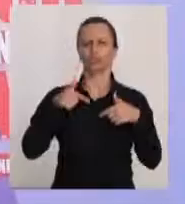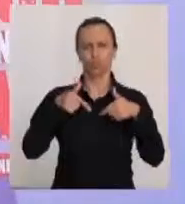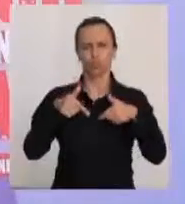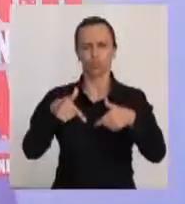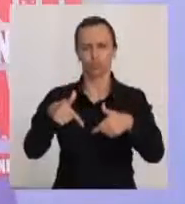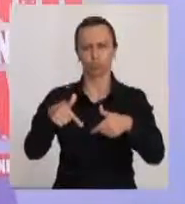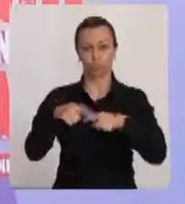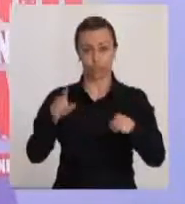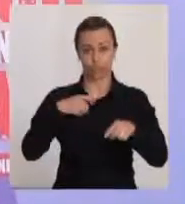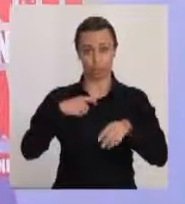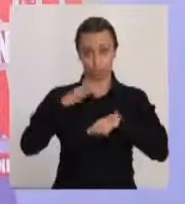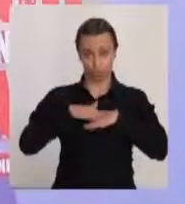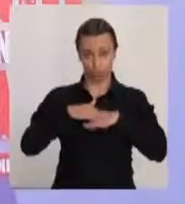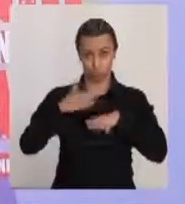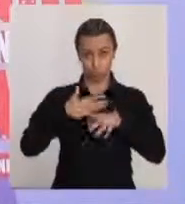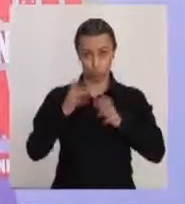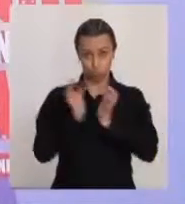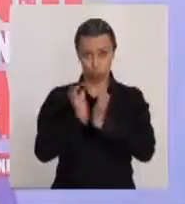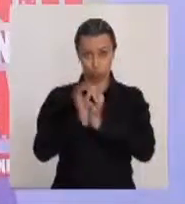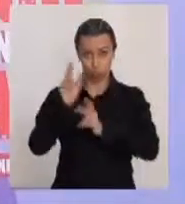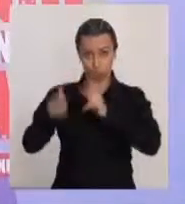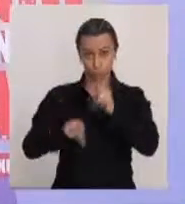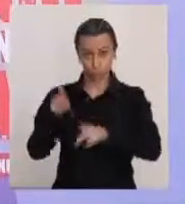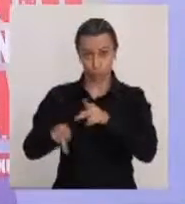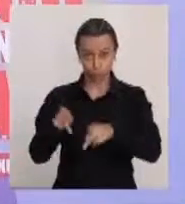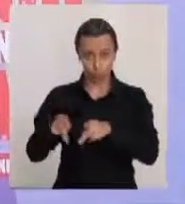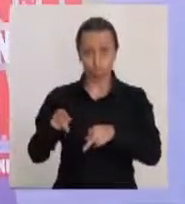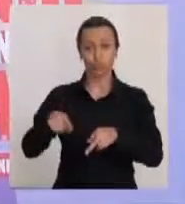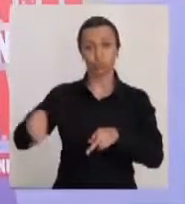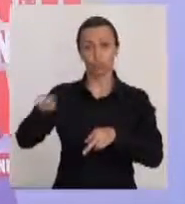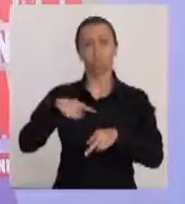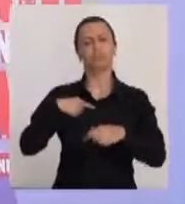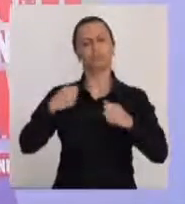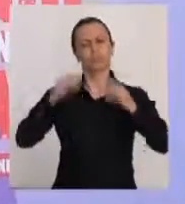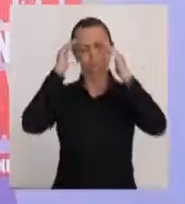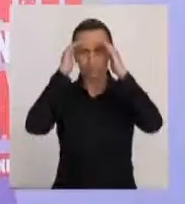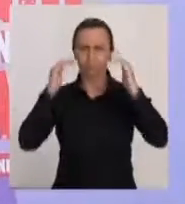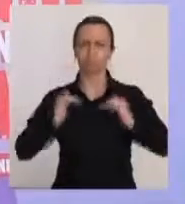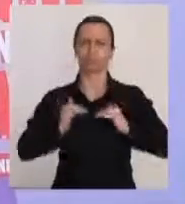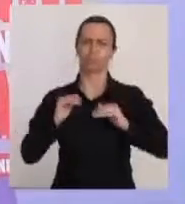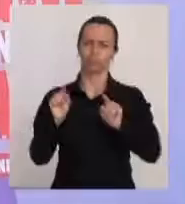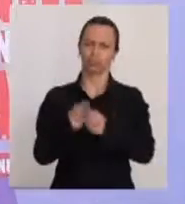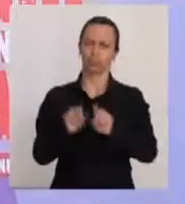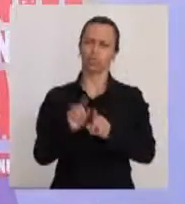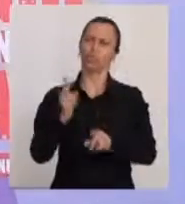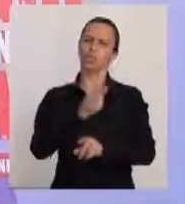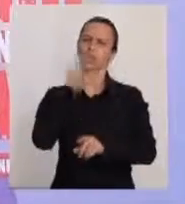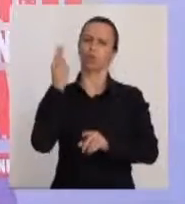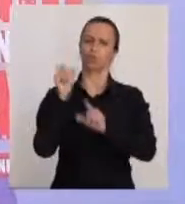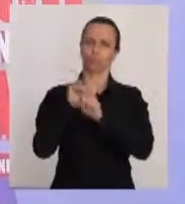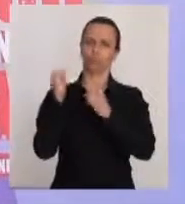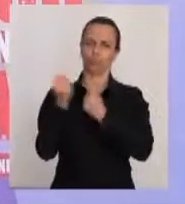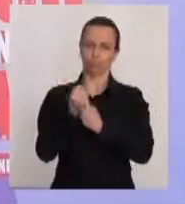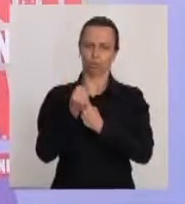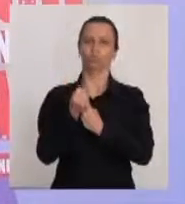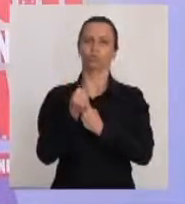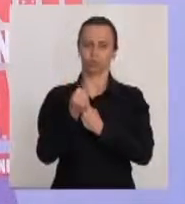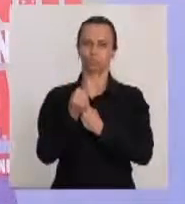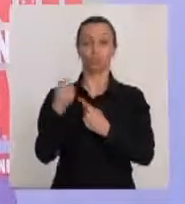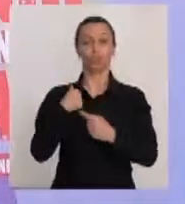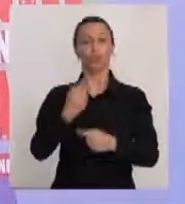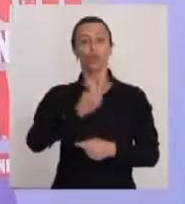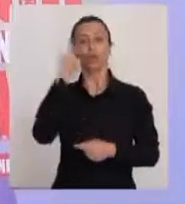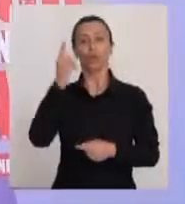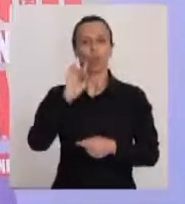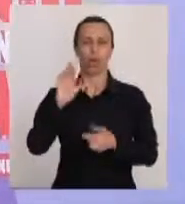trabalhar um pouco mais essa matéria. Se eu fosse pensar na minha população, eu queria muito que a gente tivesse respeitado também o nosso nome social,